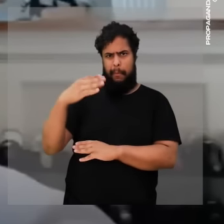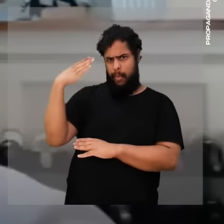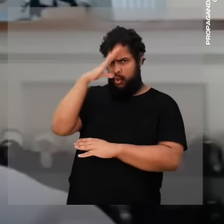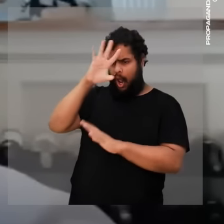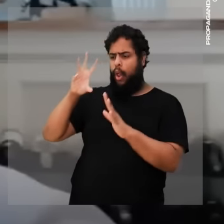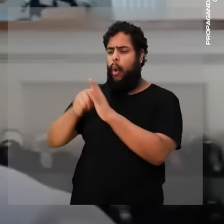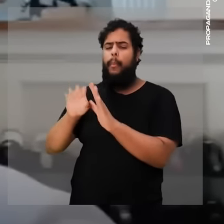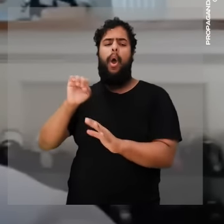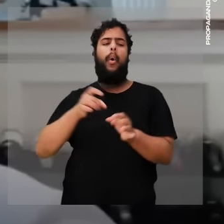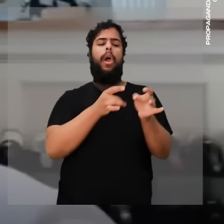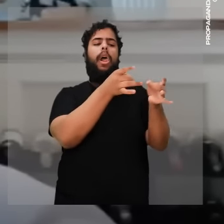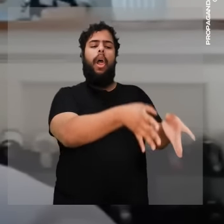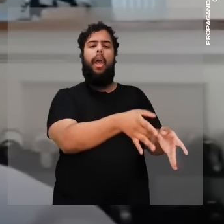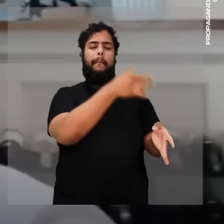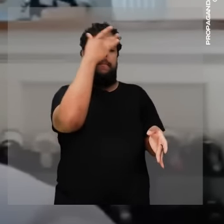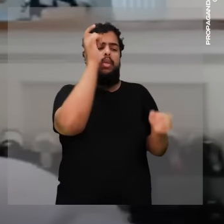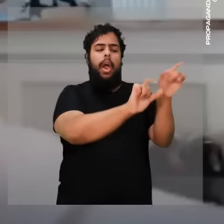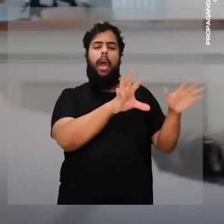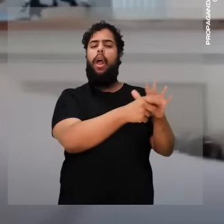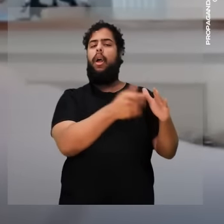Bolsonaro rouba ou deixa roubar?